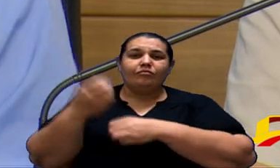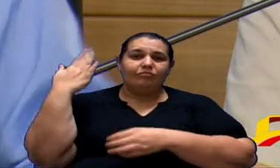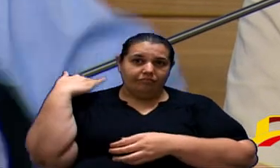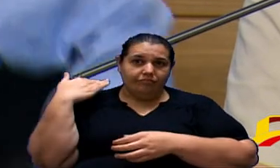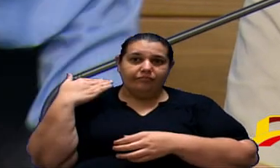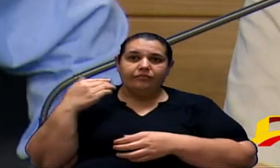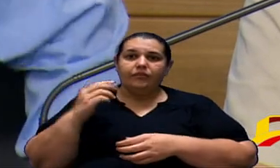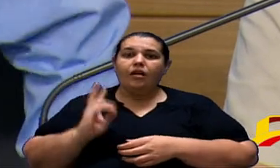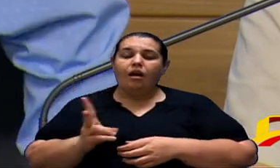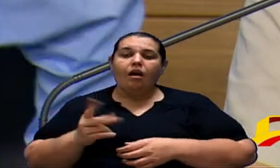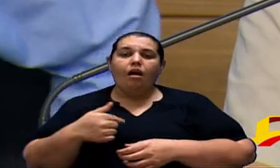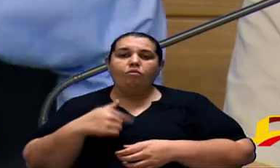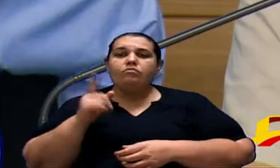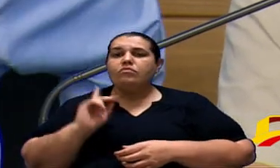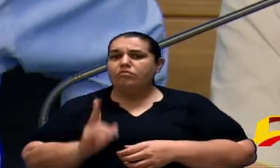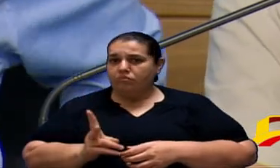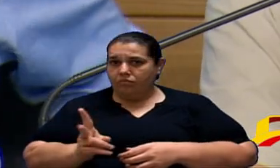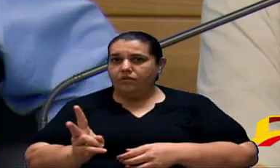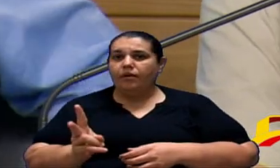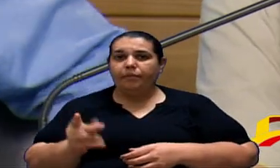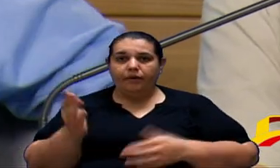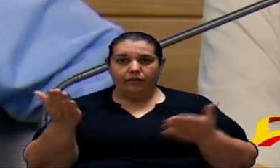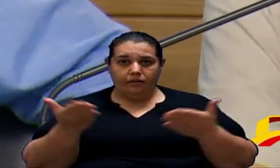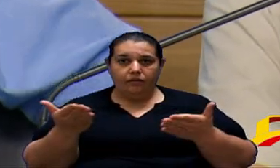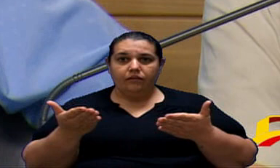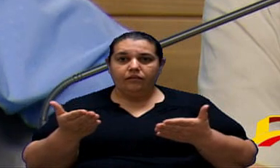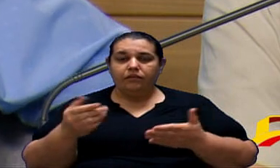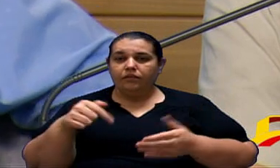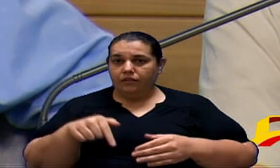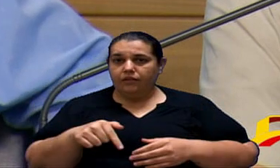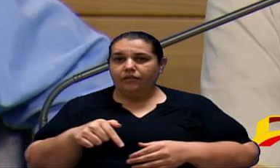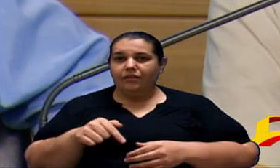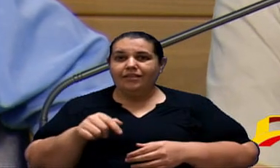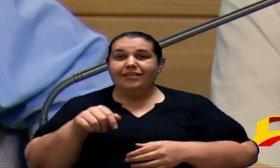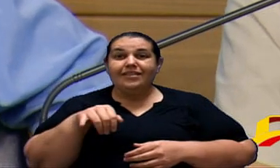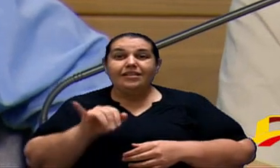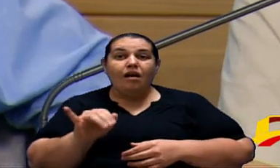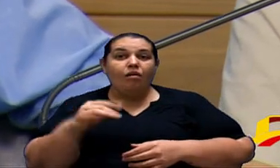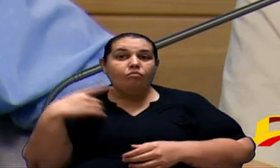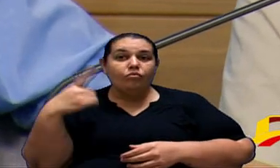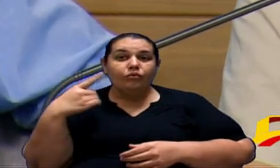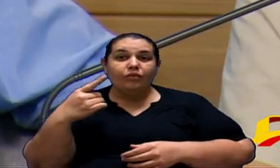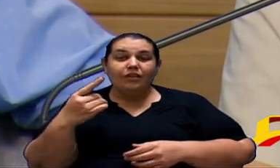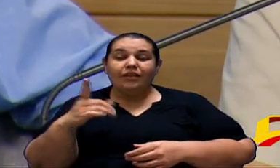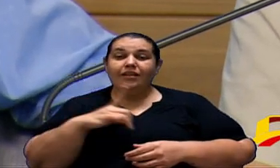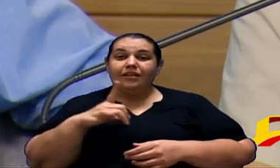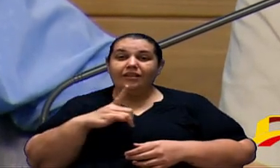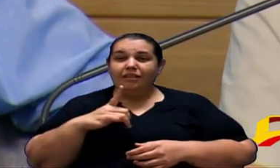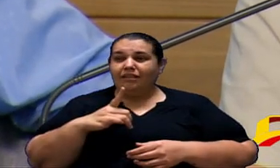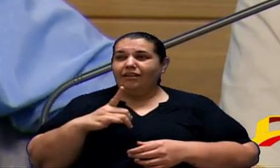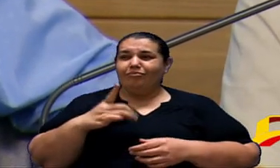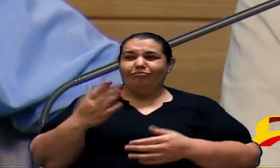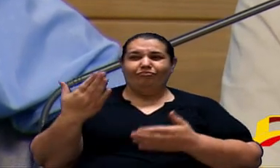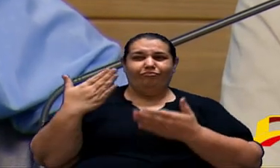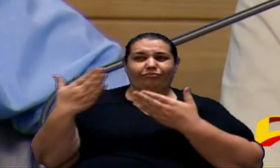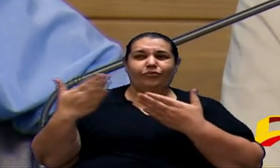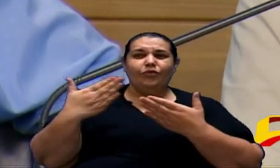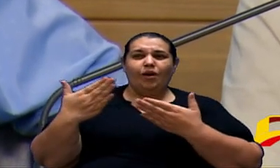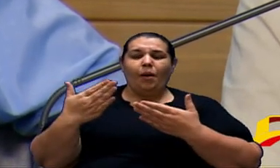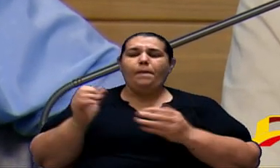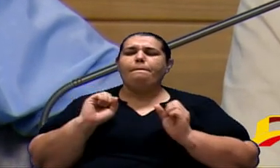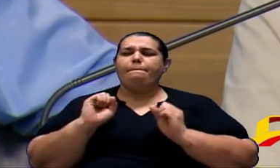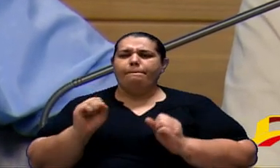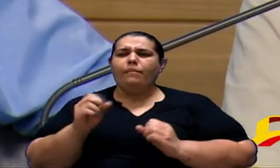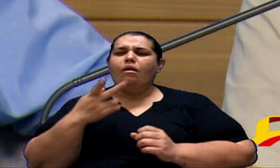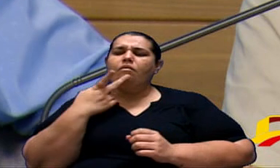mandato à disposição se Luiz se algum deputado nosso tiver titubeando pode nos acionar